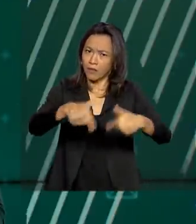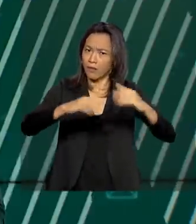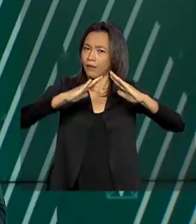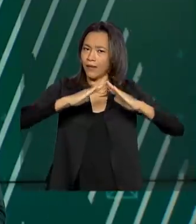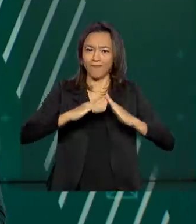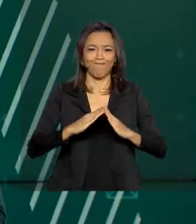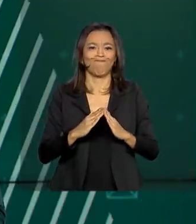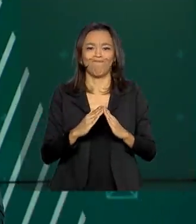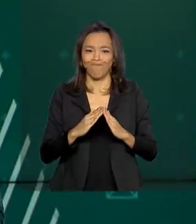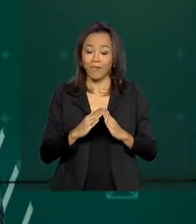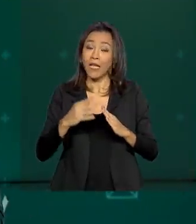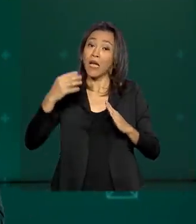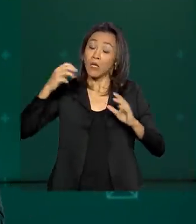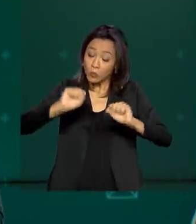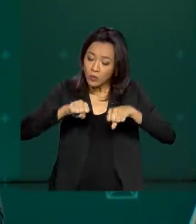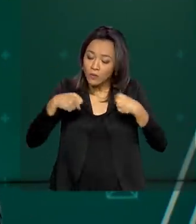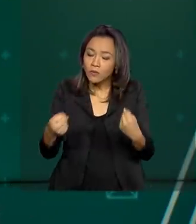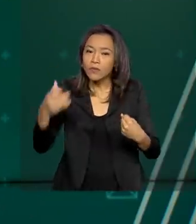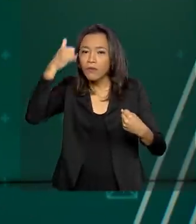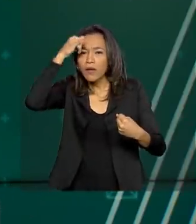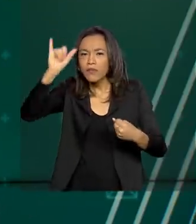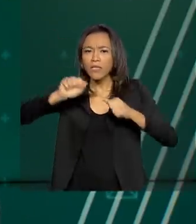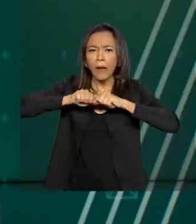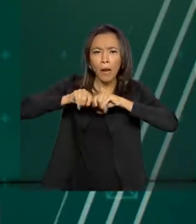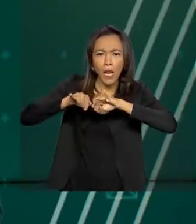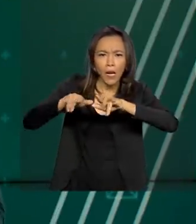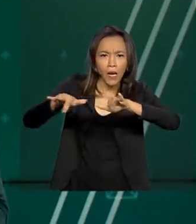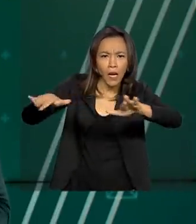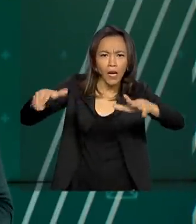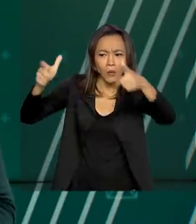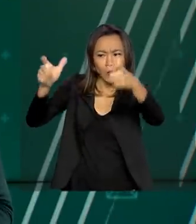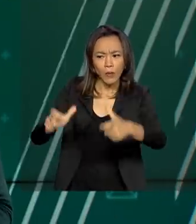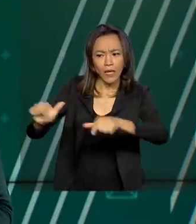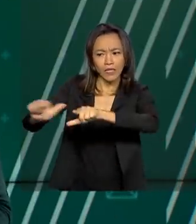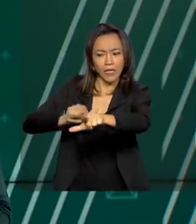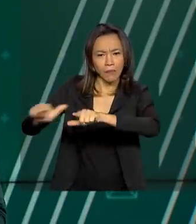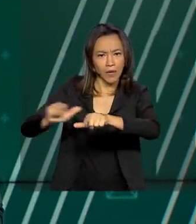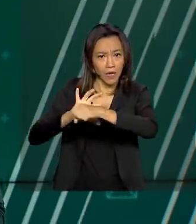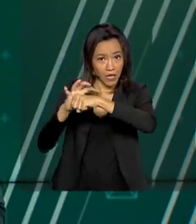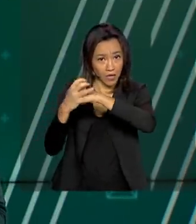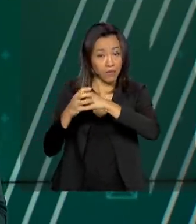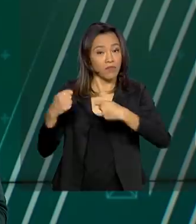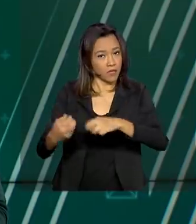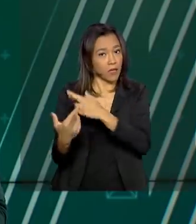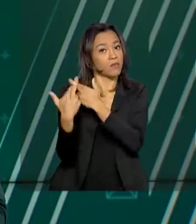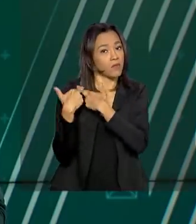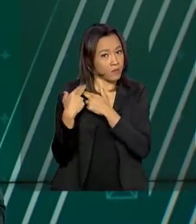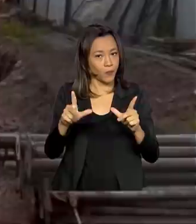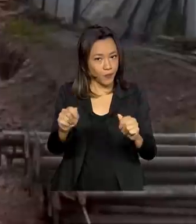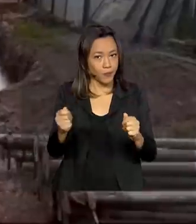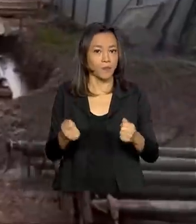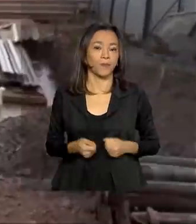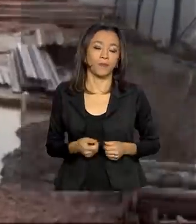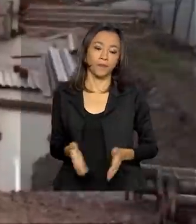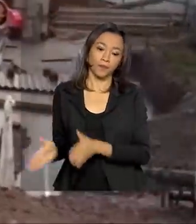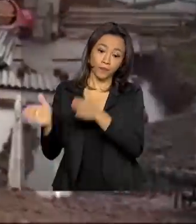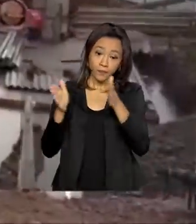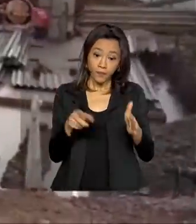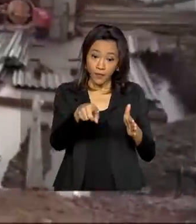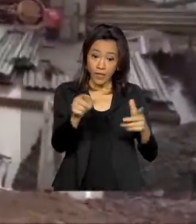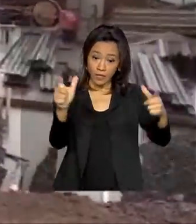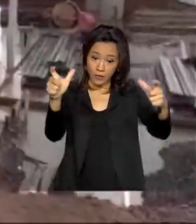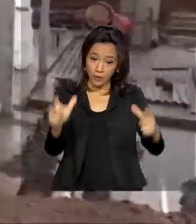esforço para conter a disseminação do coronavírus no ambiente de trabalho, é preciso a responsabilidade de todos. Neste